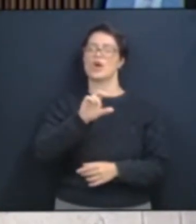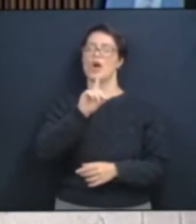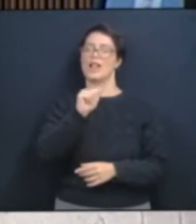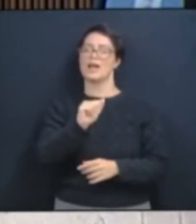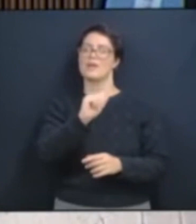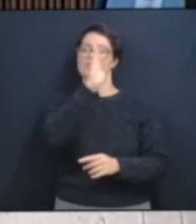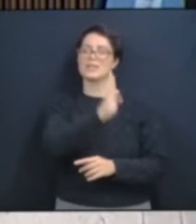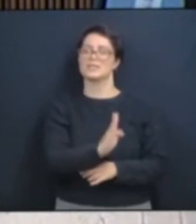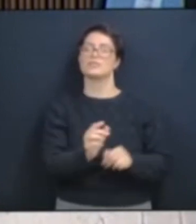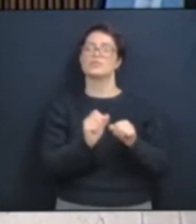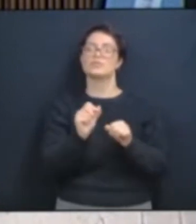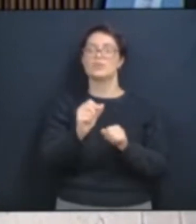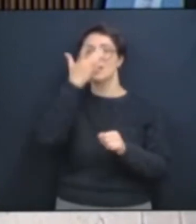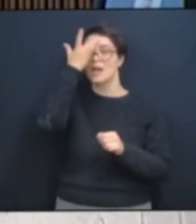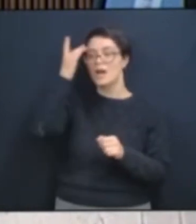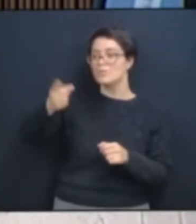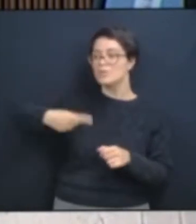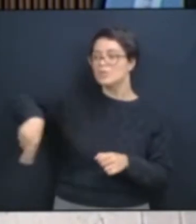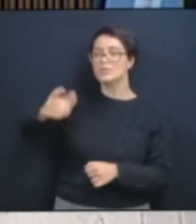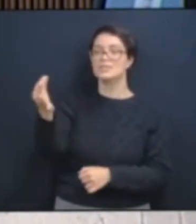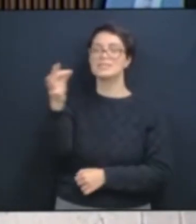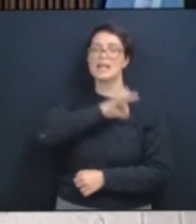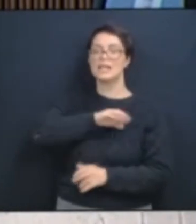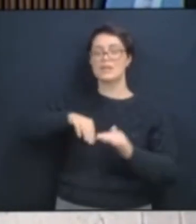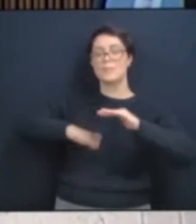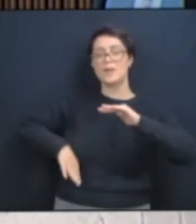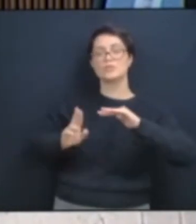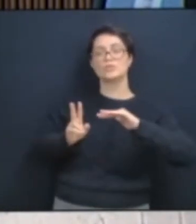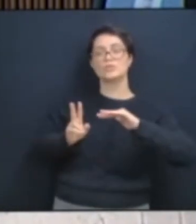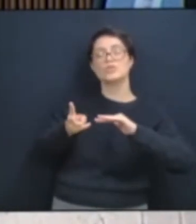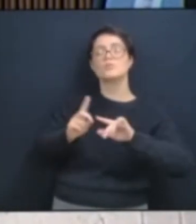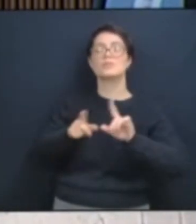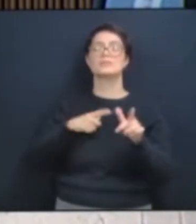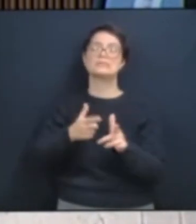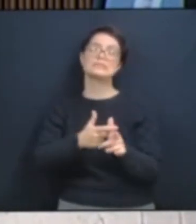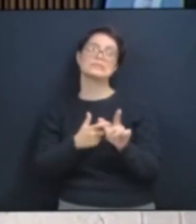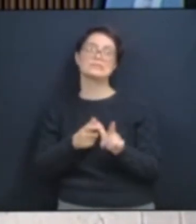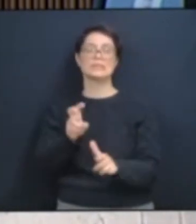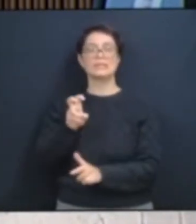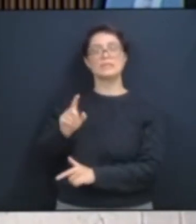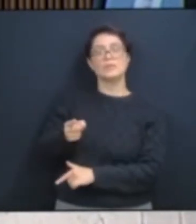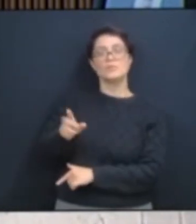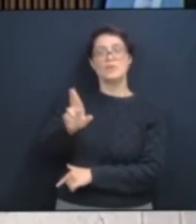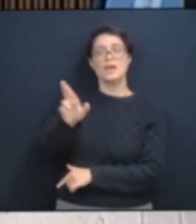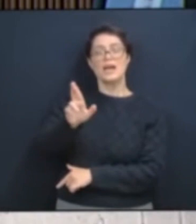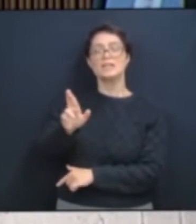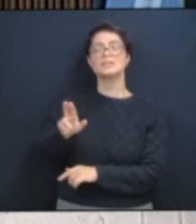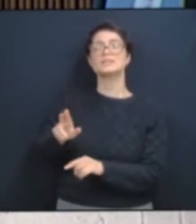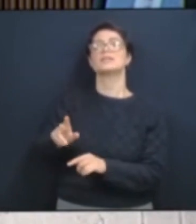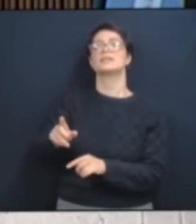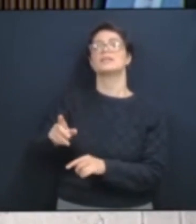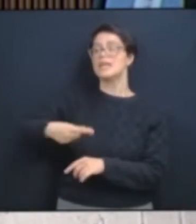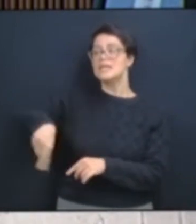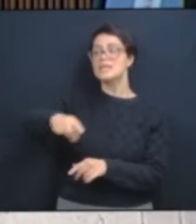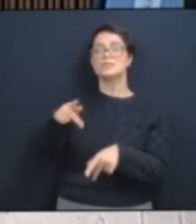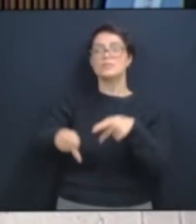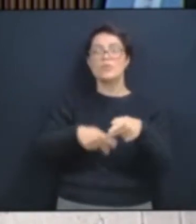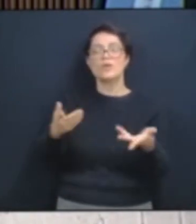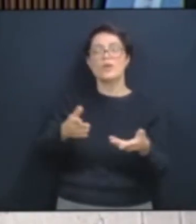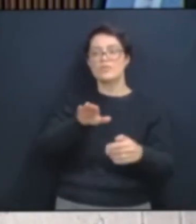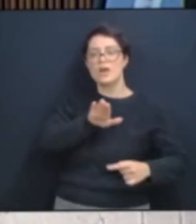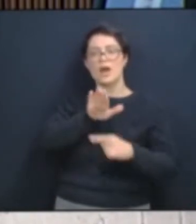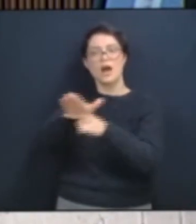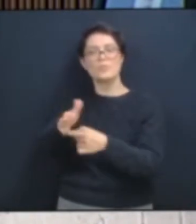mil reais. Povo esquecido pelo Bolsonaro e com graças a Deus apertou o 3 em outubro e tirou esse ditador